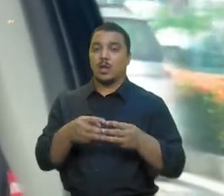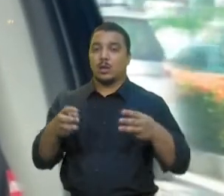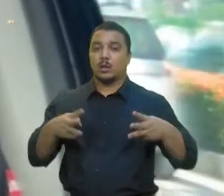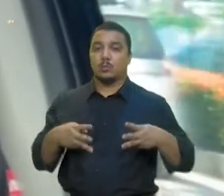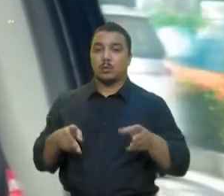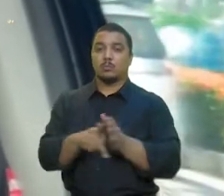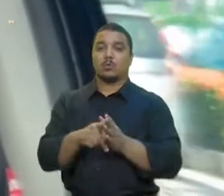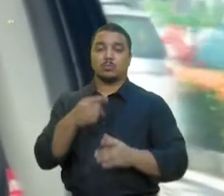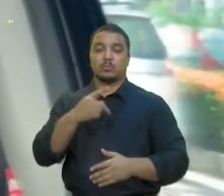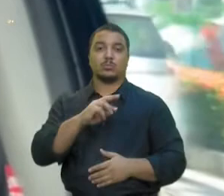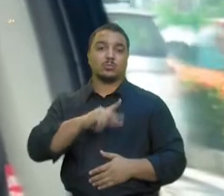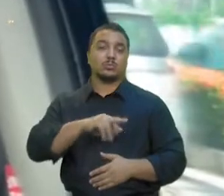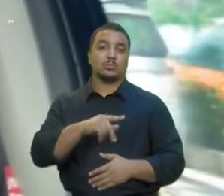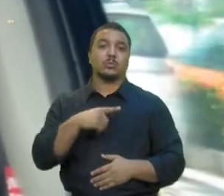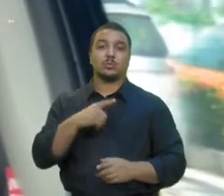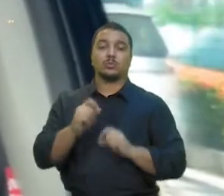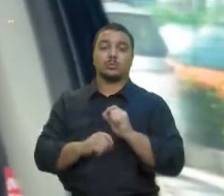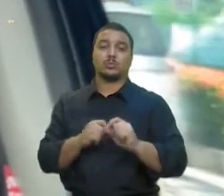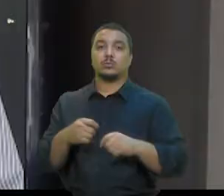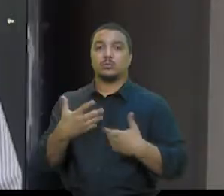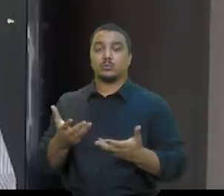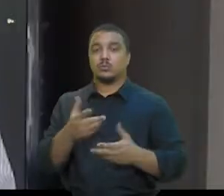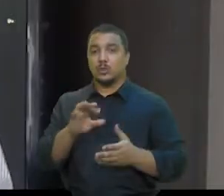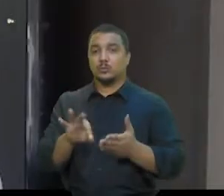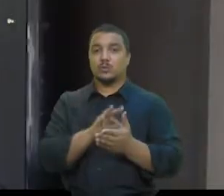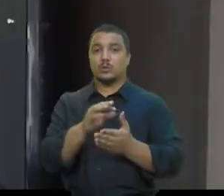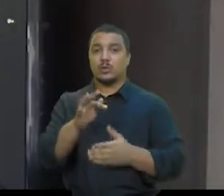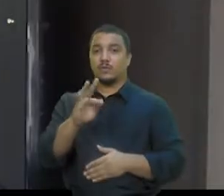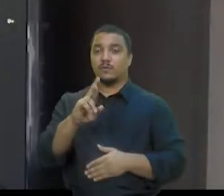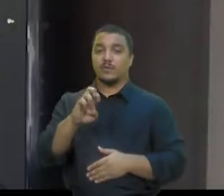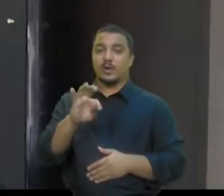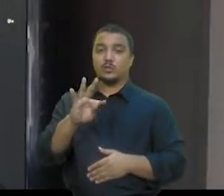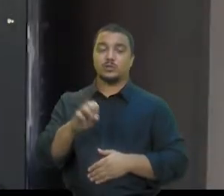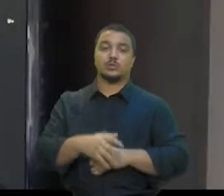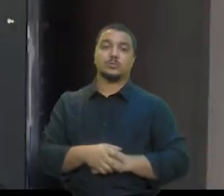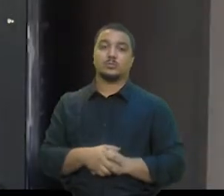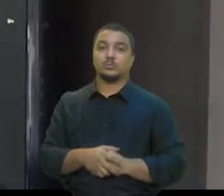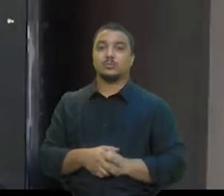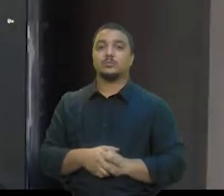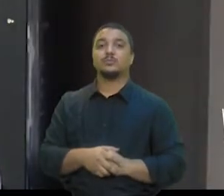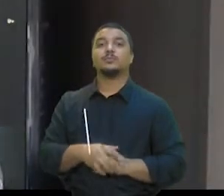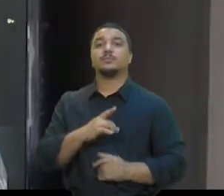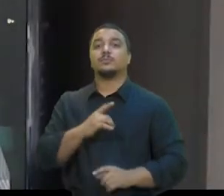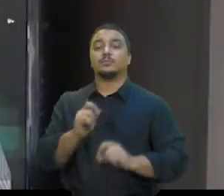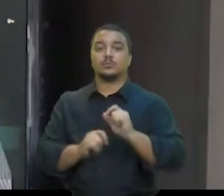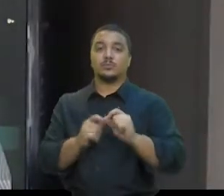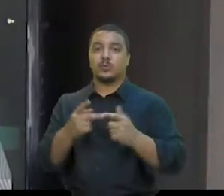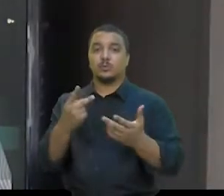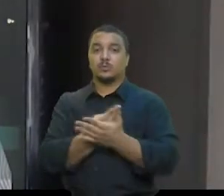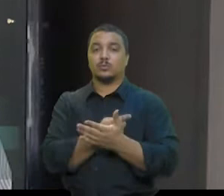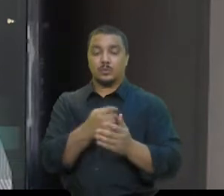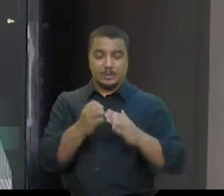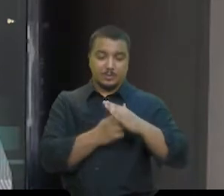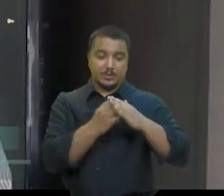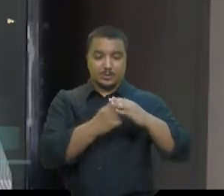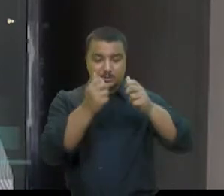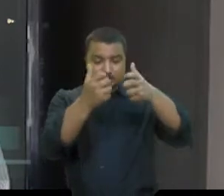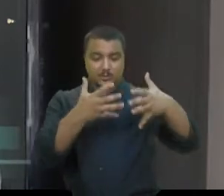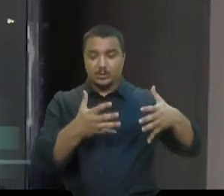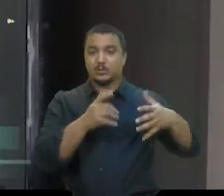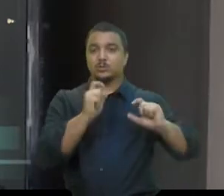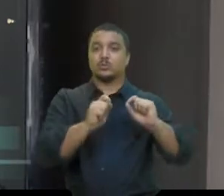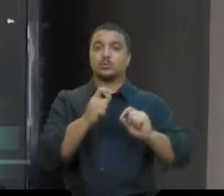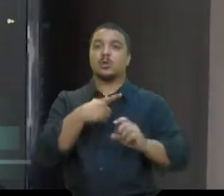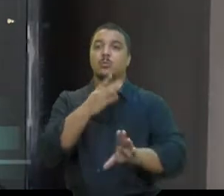que tem que depender mais de contratar frete. Efeito em cadeia é a explicação de empresários e especialistas para a